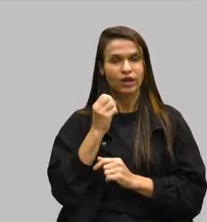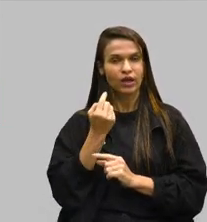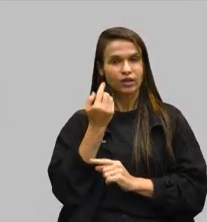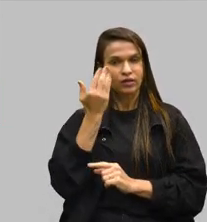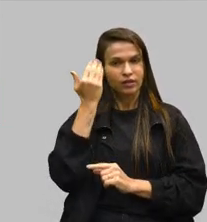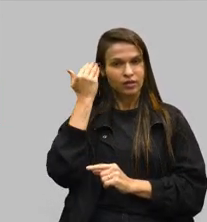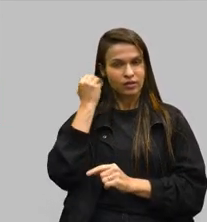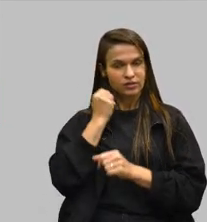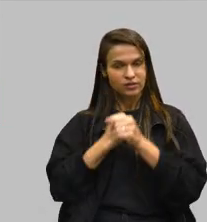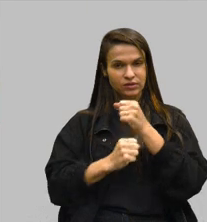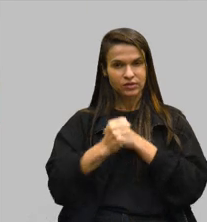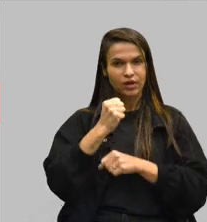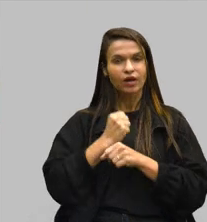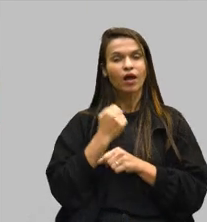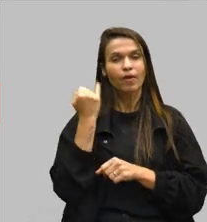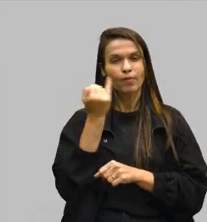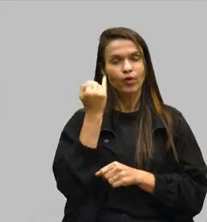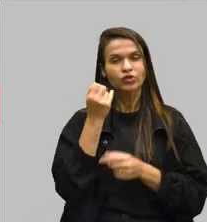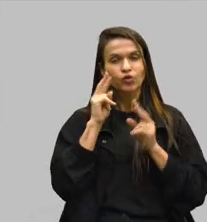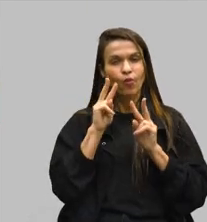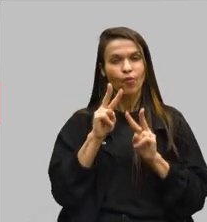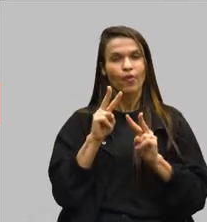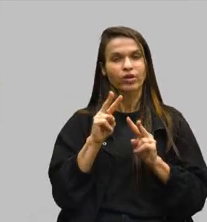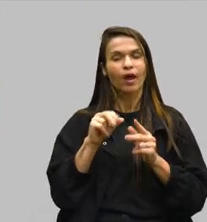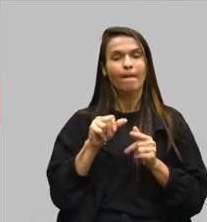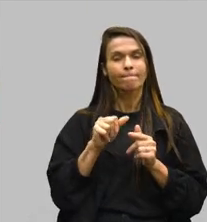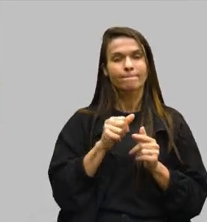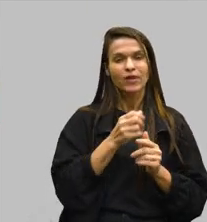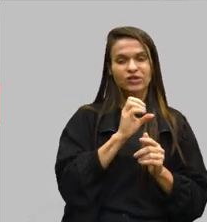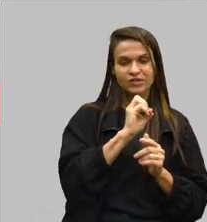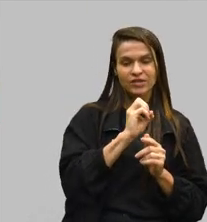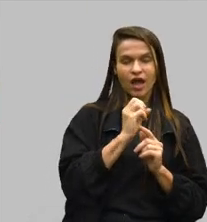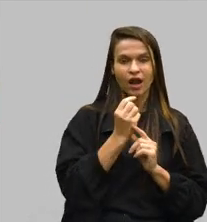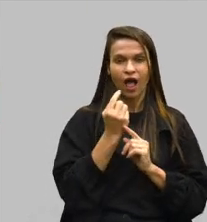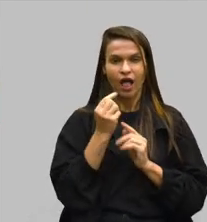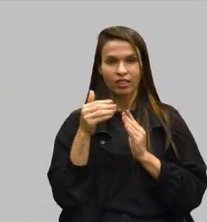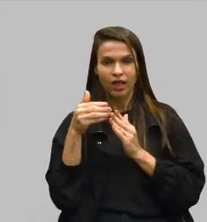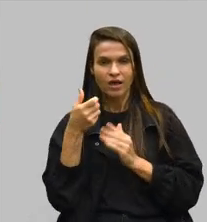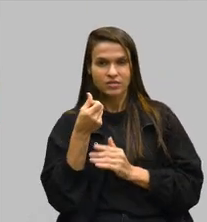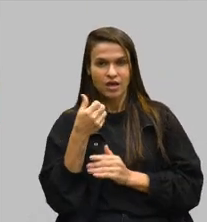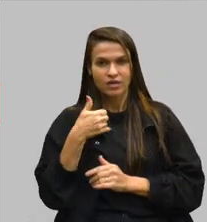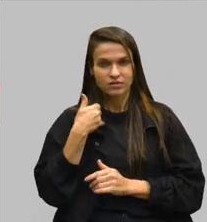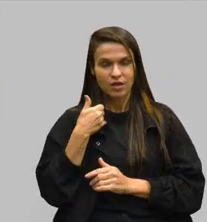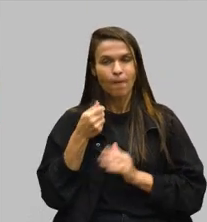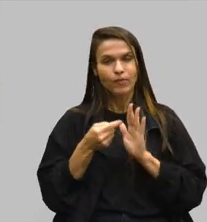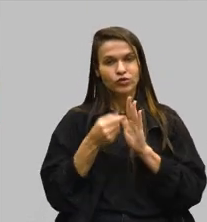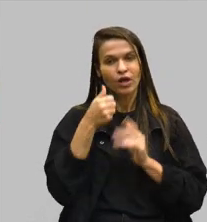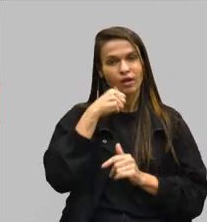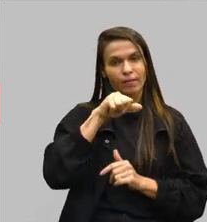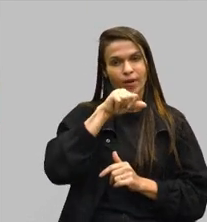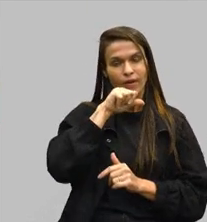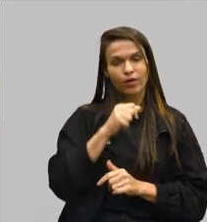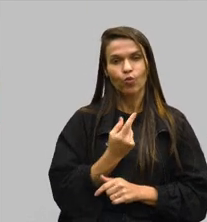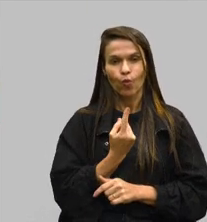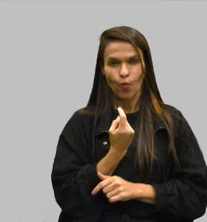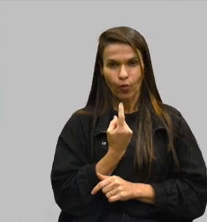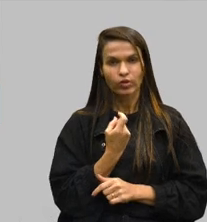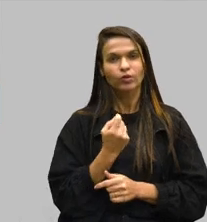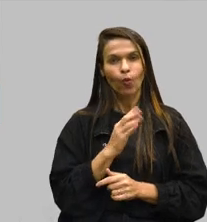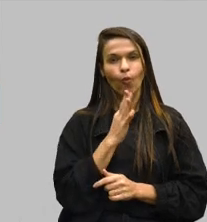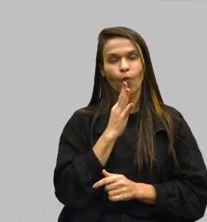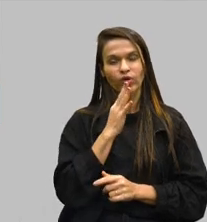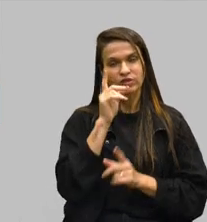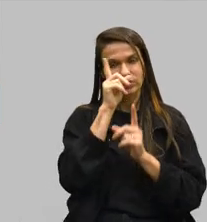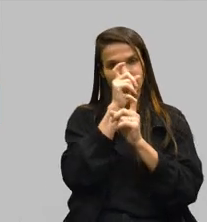Então, a importância também de ter um olhar da primeira infância, trazendo às mães solo o que nós sabemos e conhecemos bem as